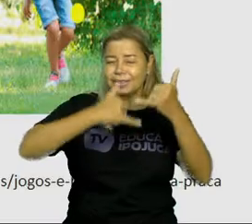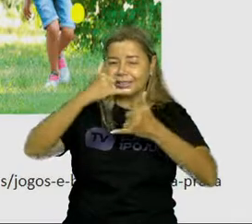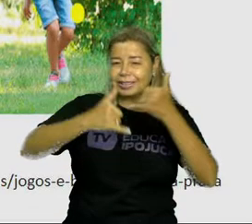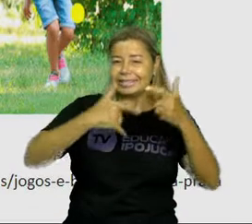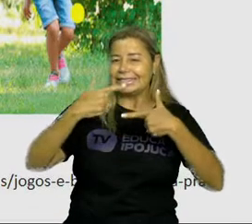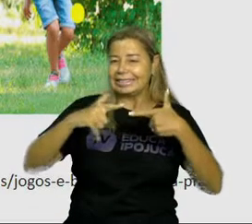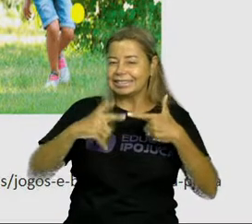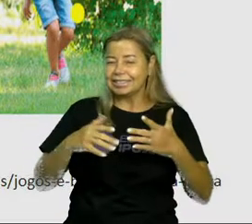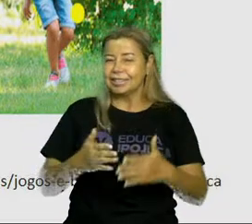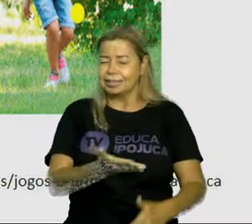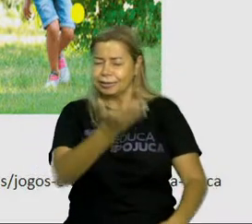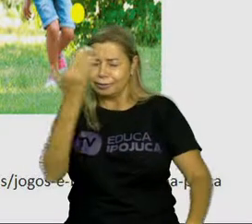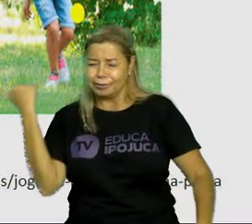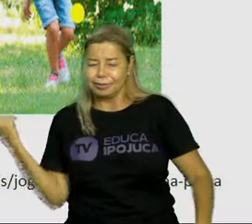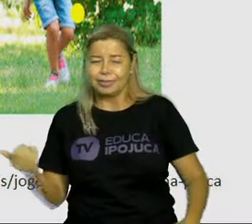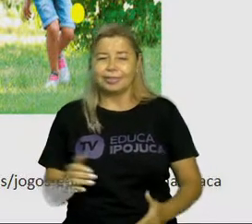crianças?